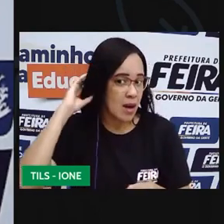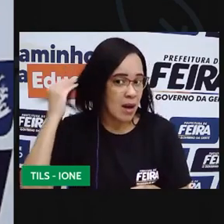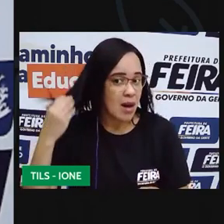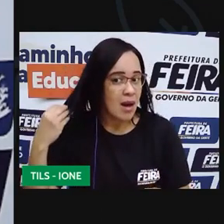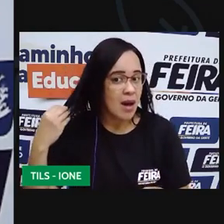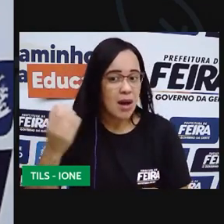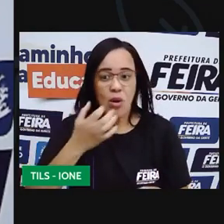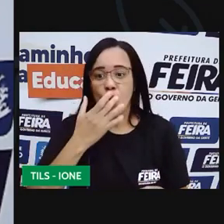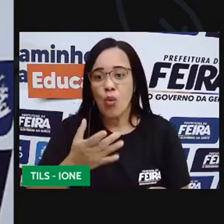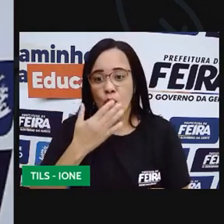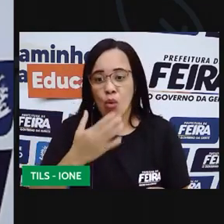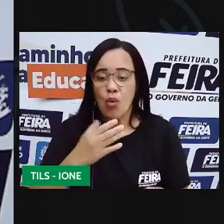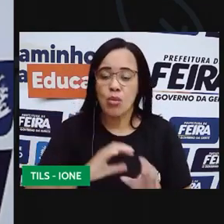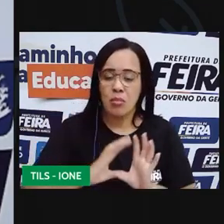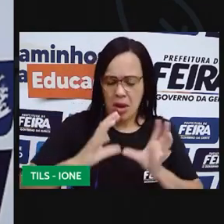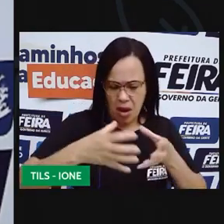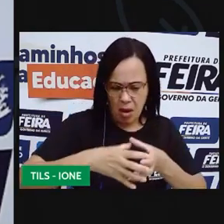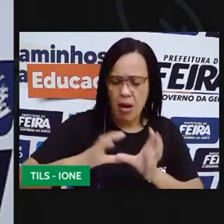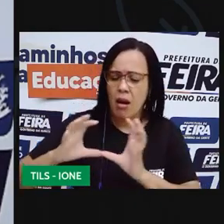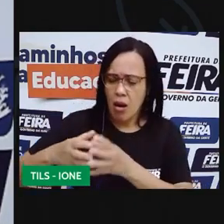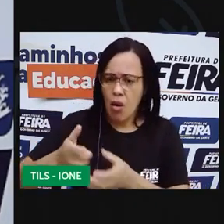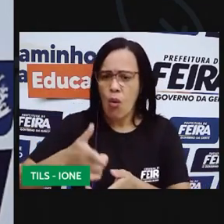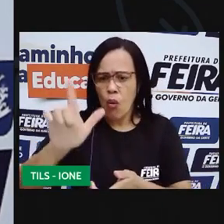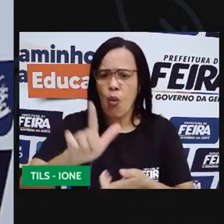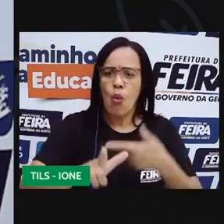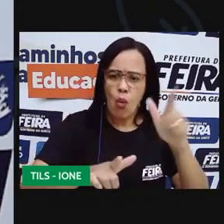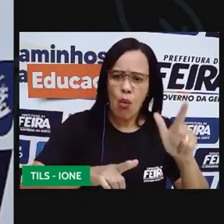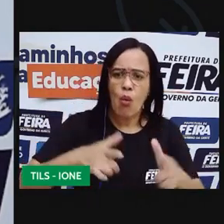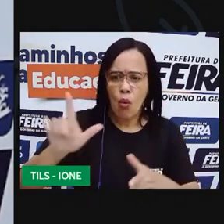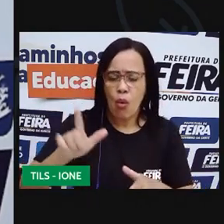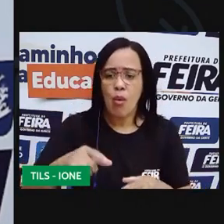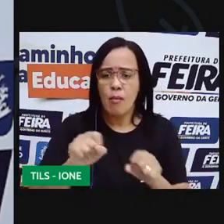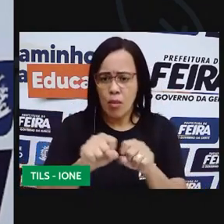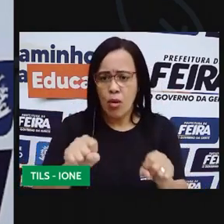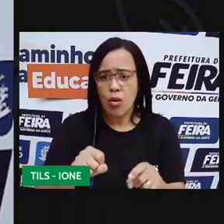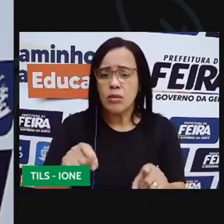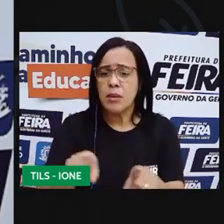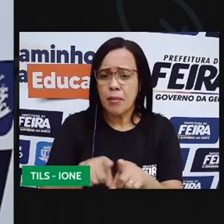como a cor dos olhos, como o tom de pele.